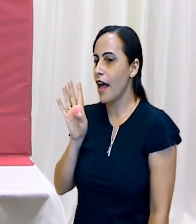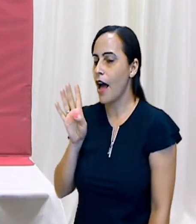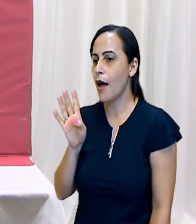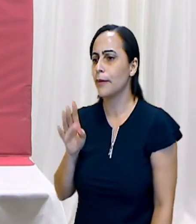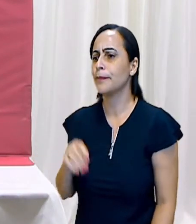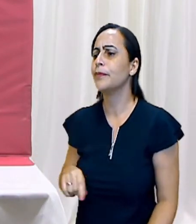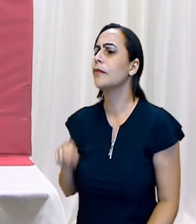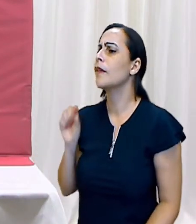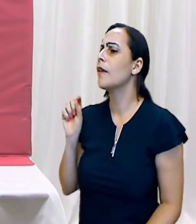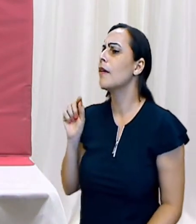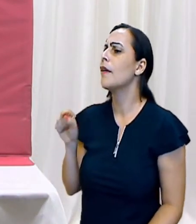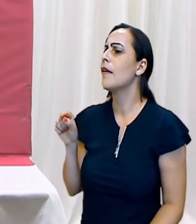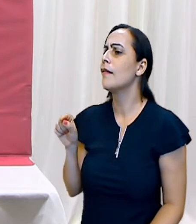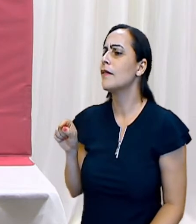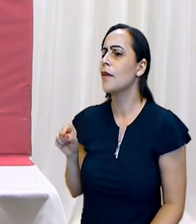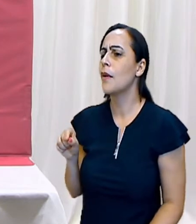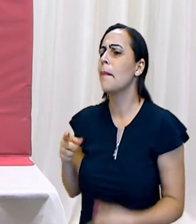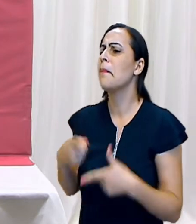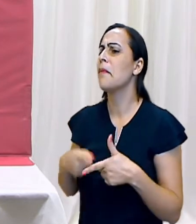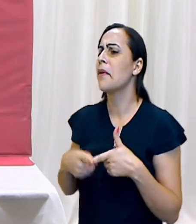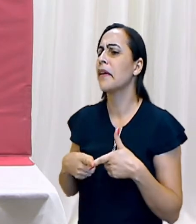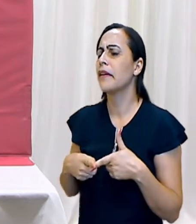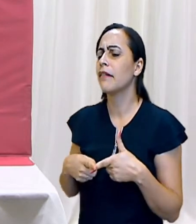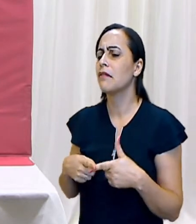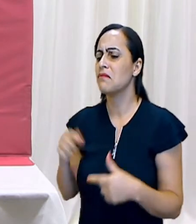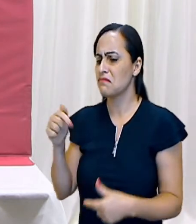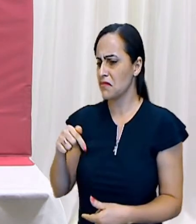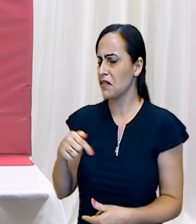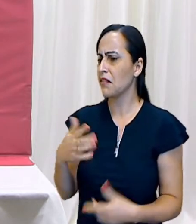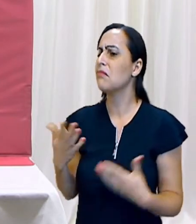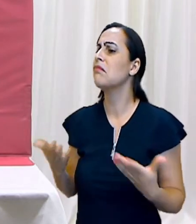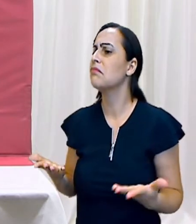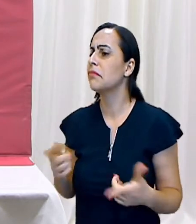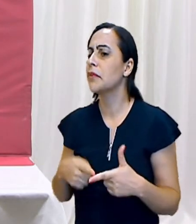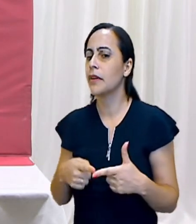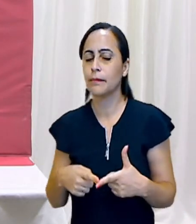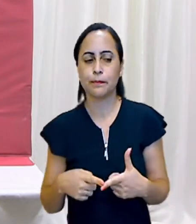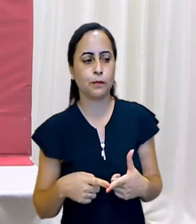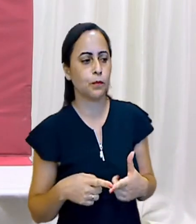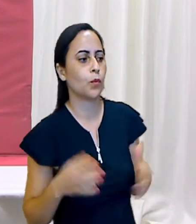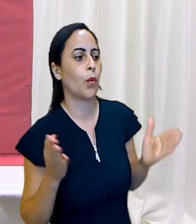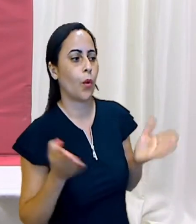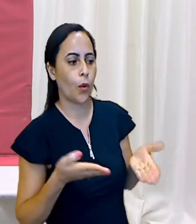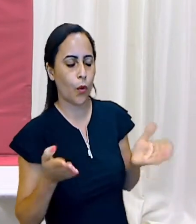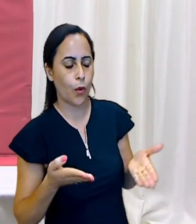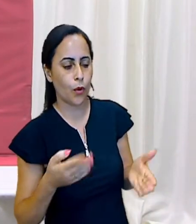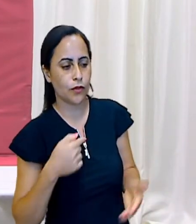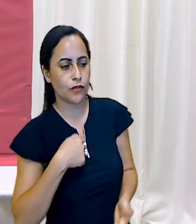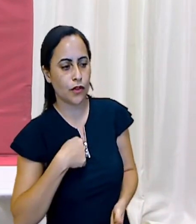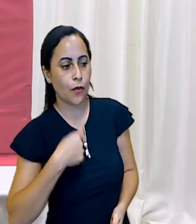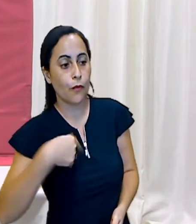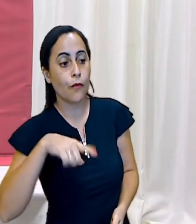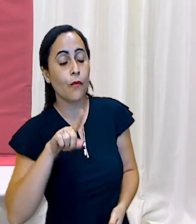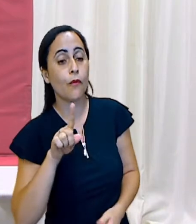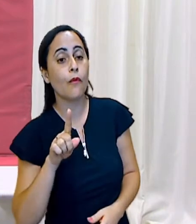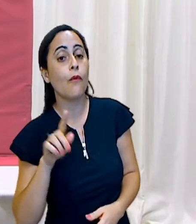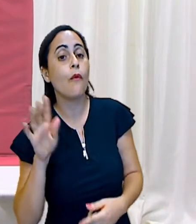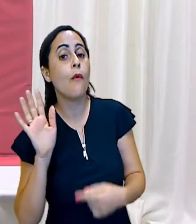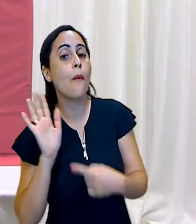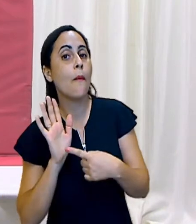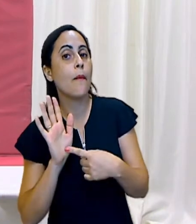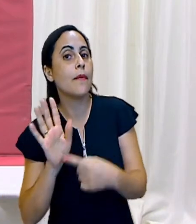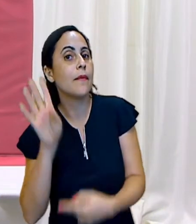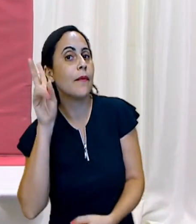Marcelo, por que você está aqui hoje? Hoje eu vou contar uma